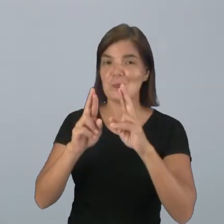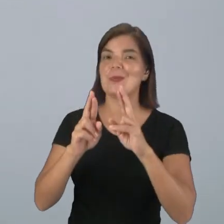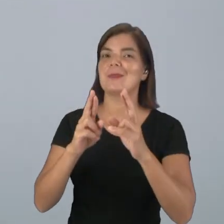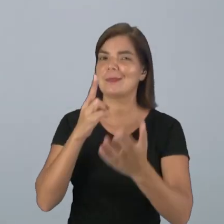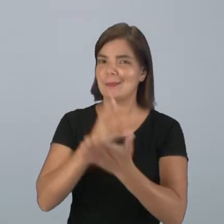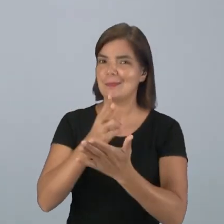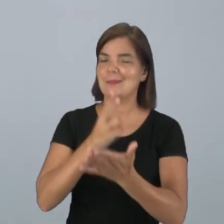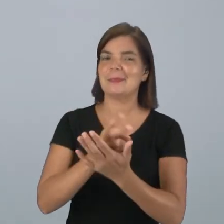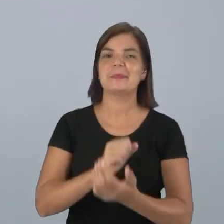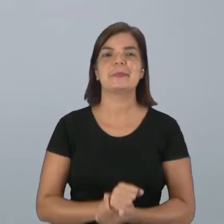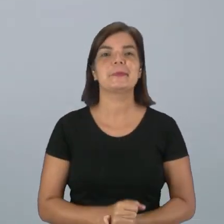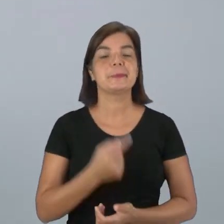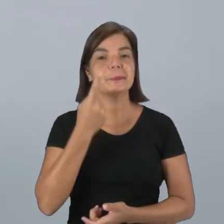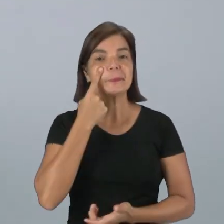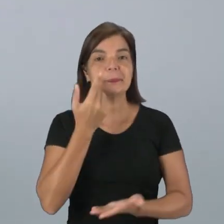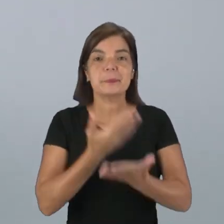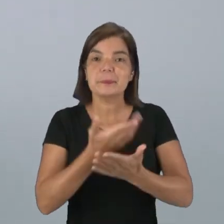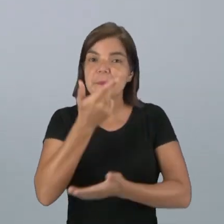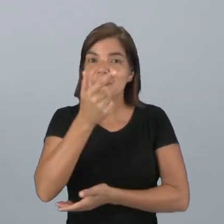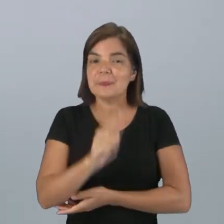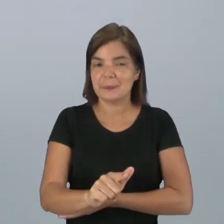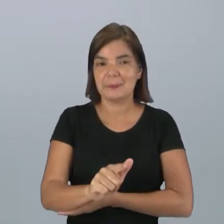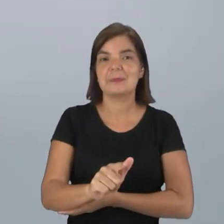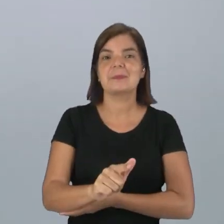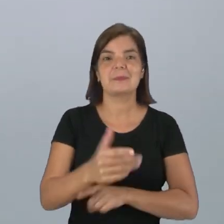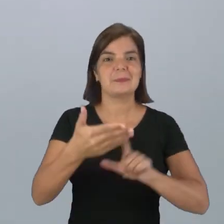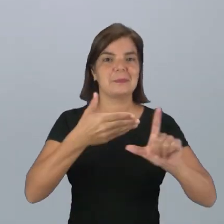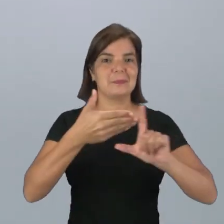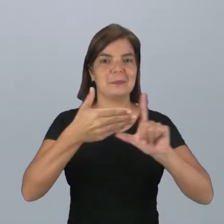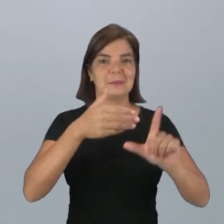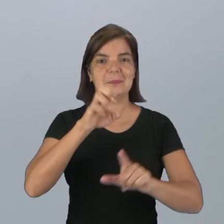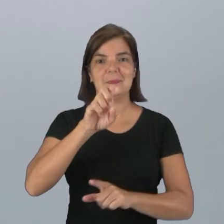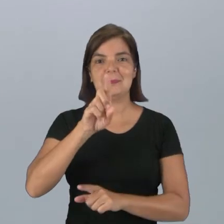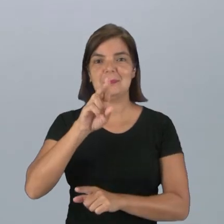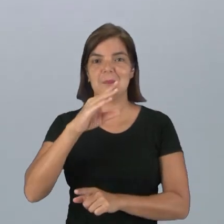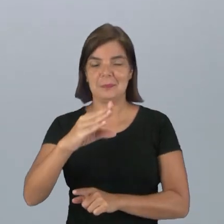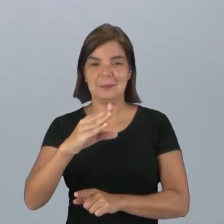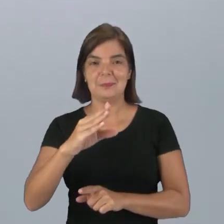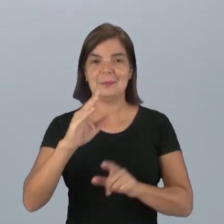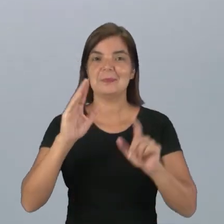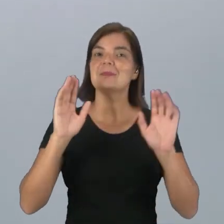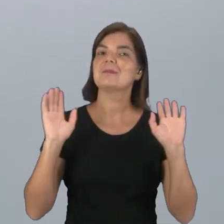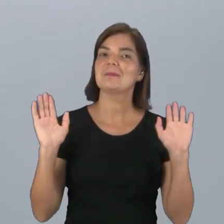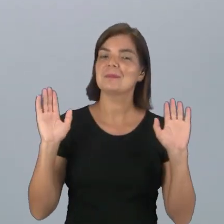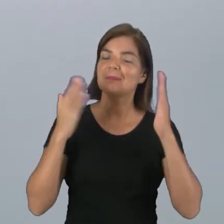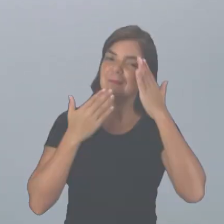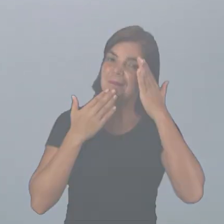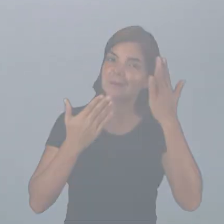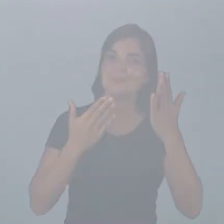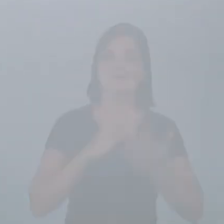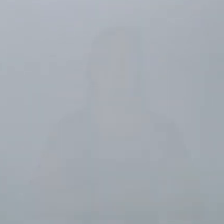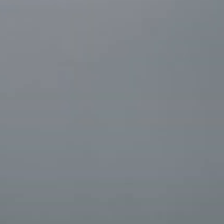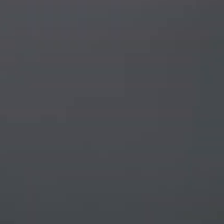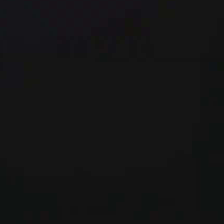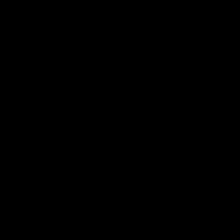outro. Para assistir essa aula novamente, acessem o portal Eduque Acre. Obrigada.